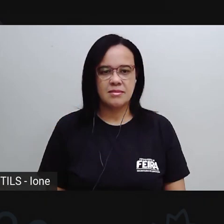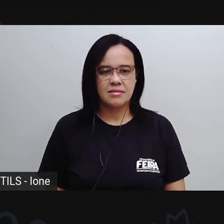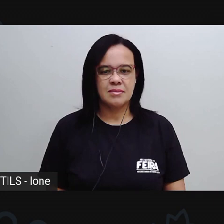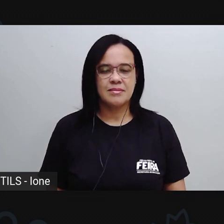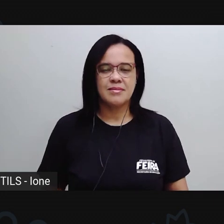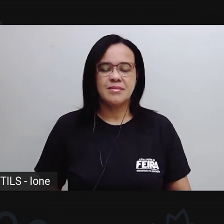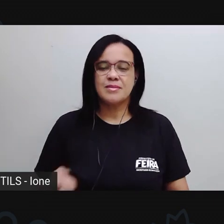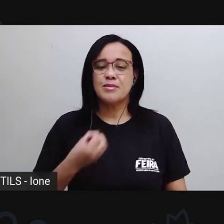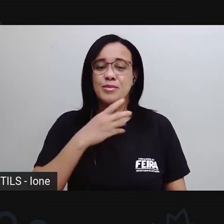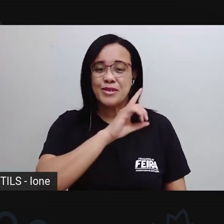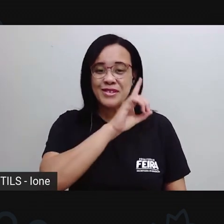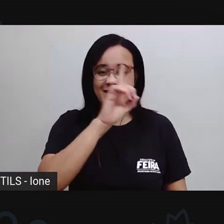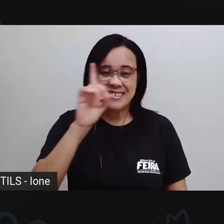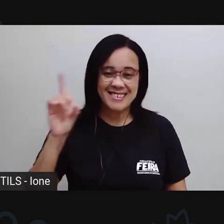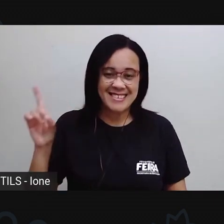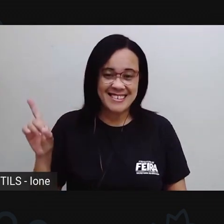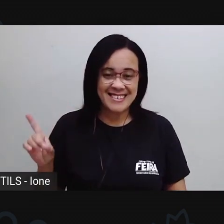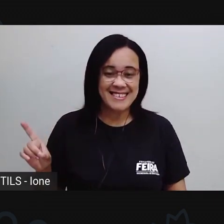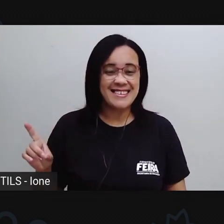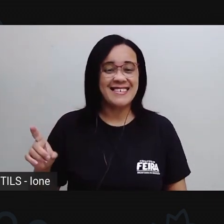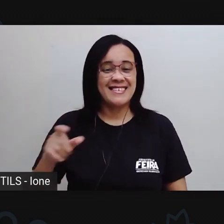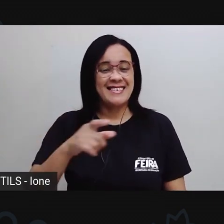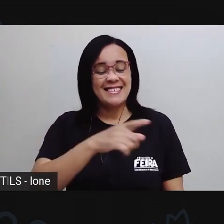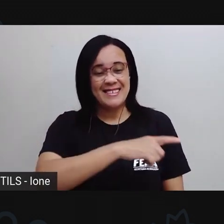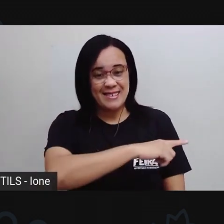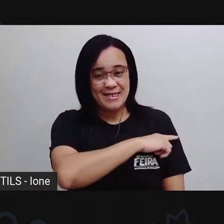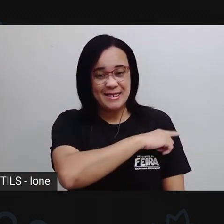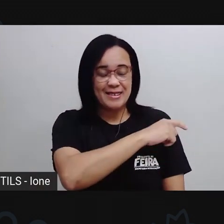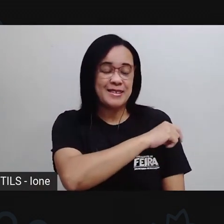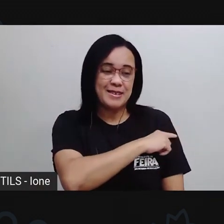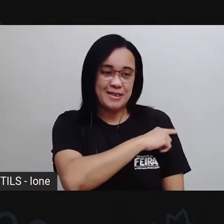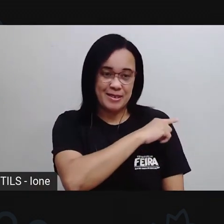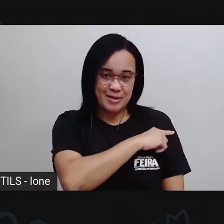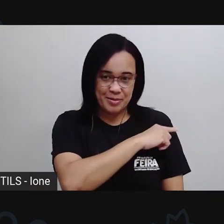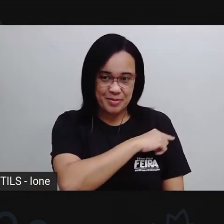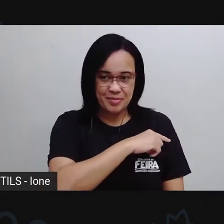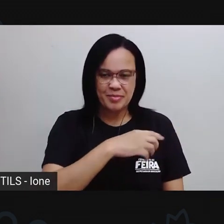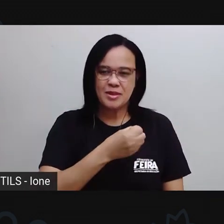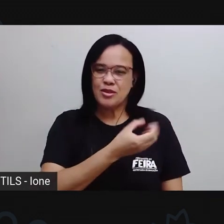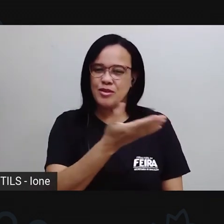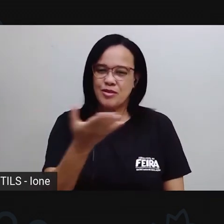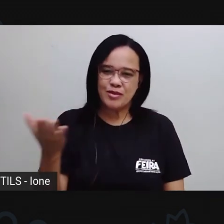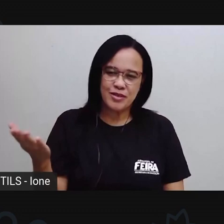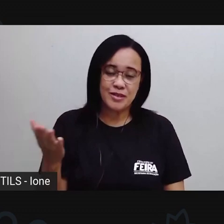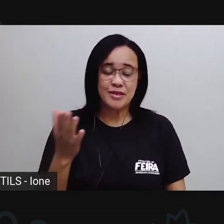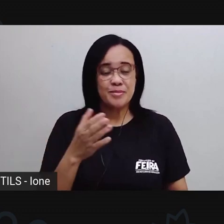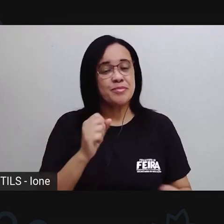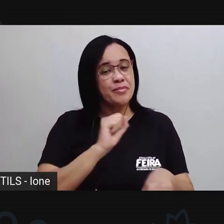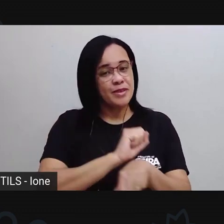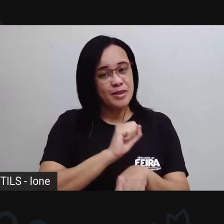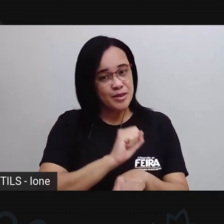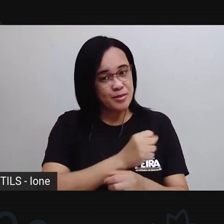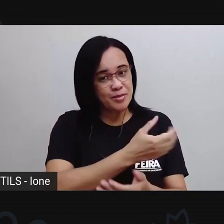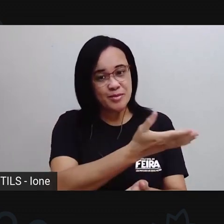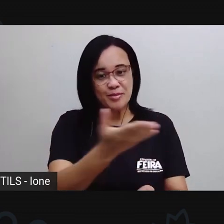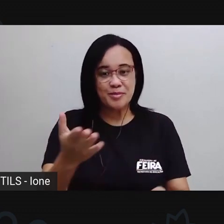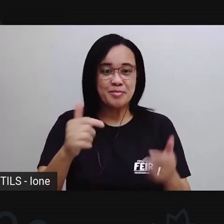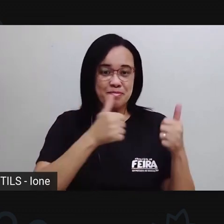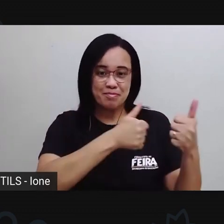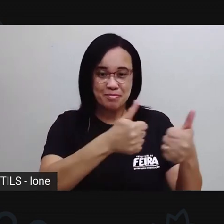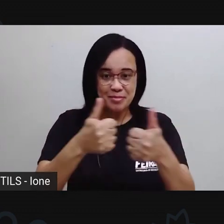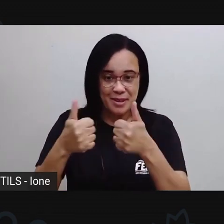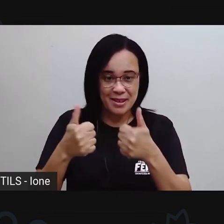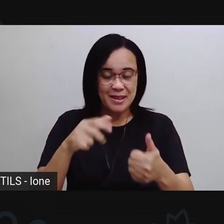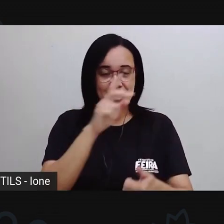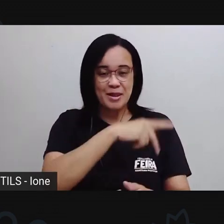Bom dia, primeiro ano! Como vocês estão? Eu espero que vocês estejam muito bem. A Pró está bem e